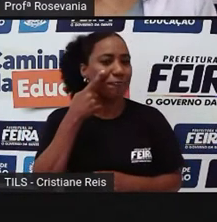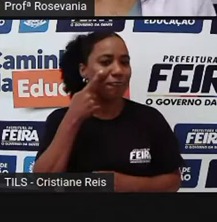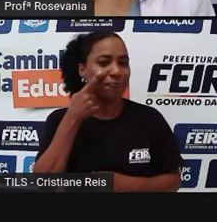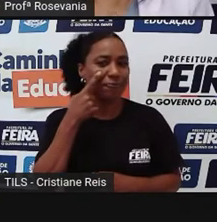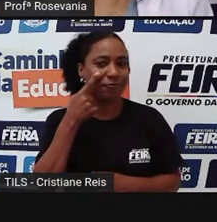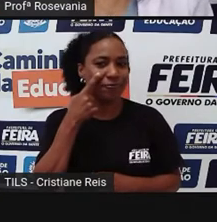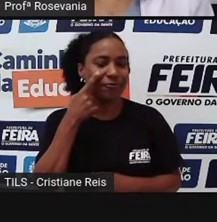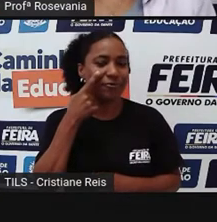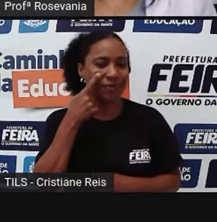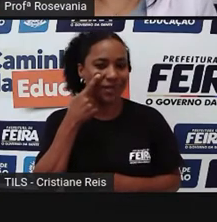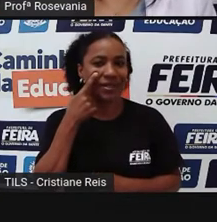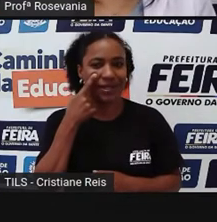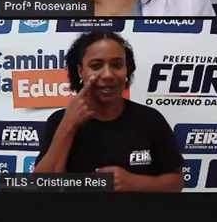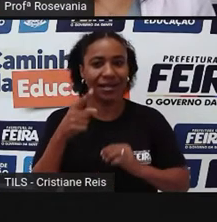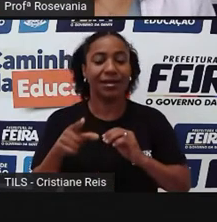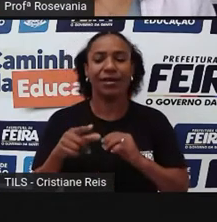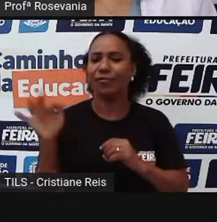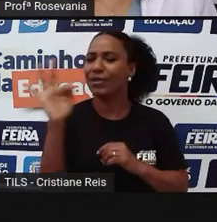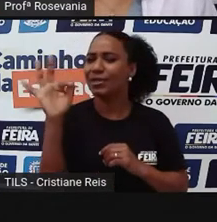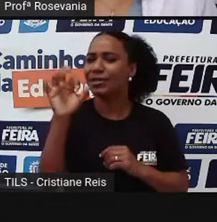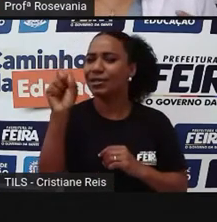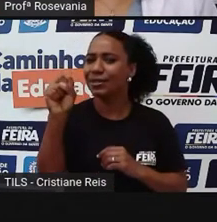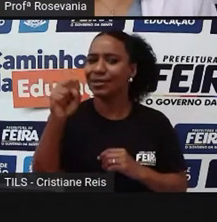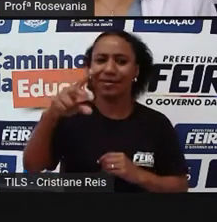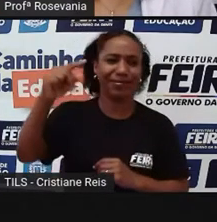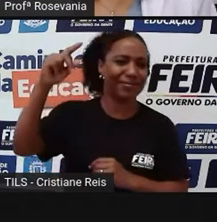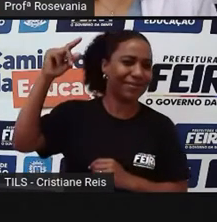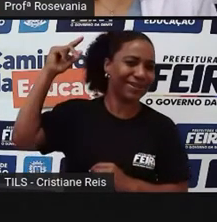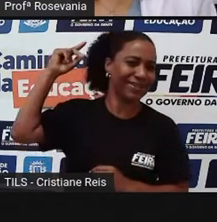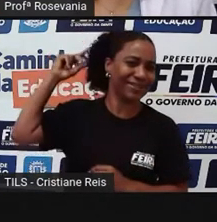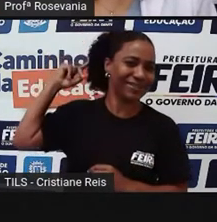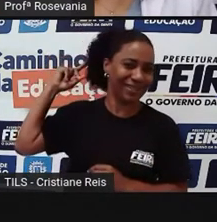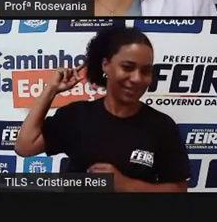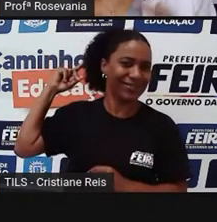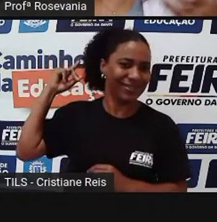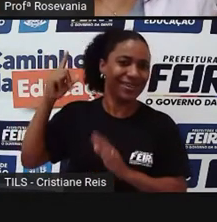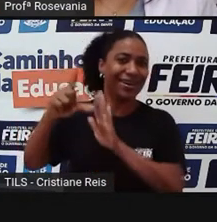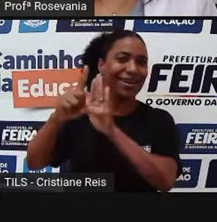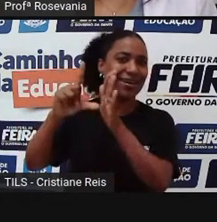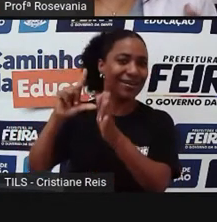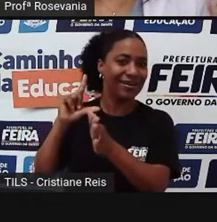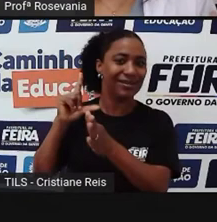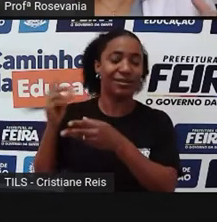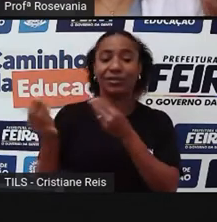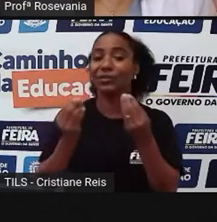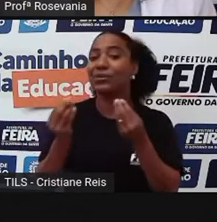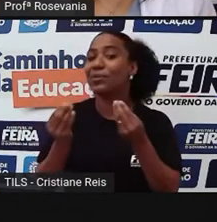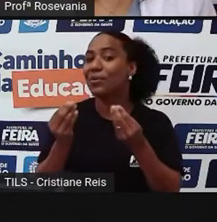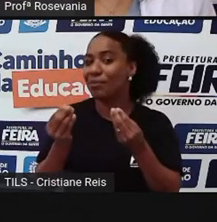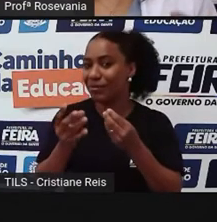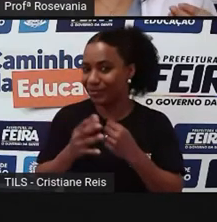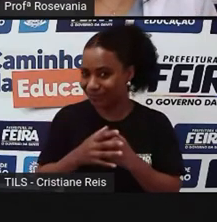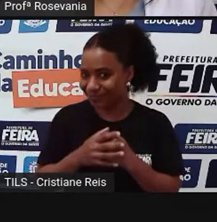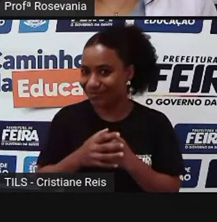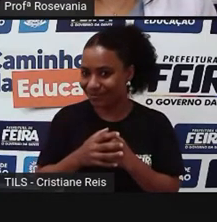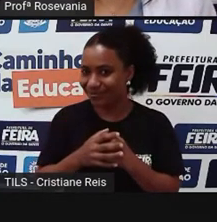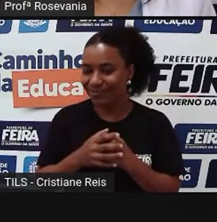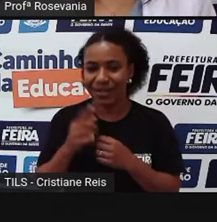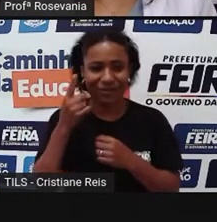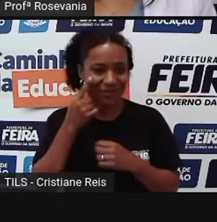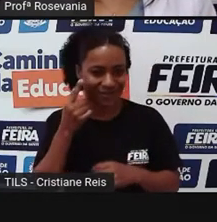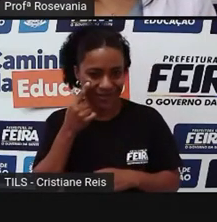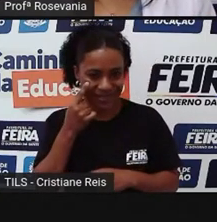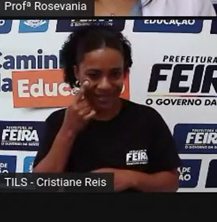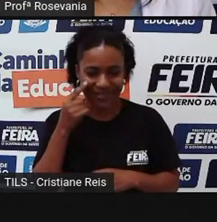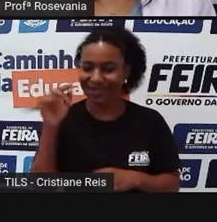de alguns pontos em Feira de Santana. E como não poderia faltar, né, que é o próprio nome da cidade, já chama atenção